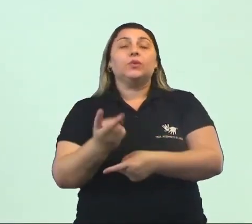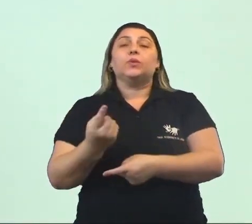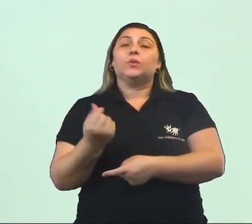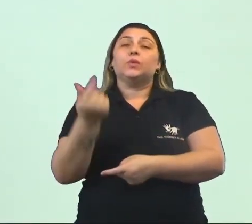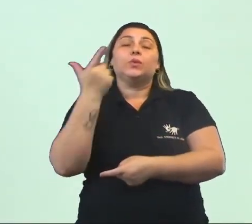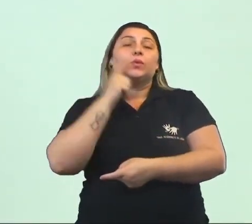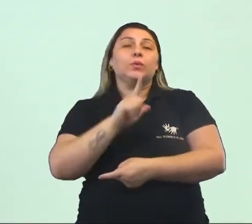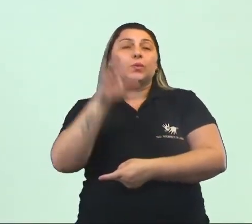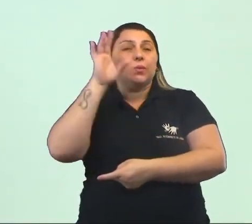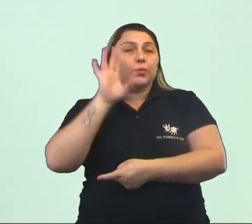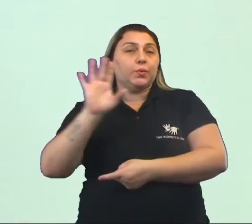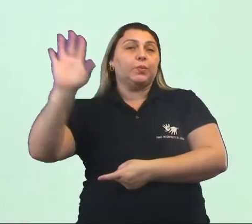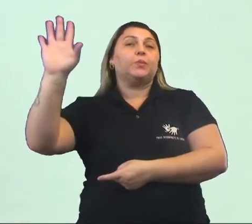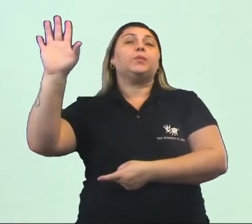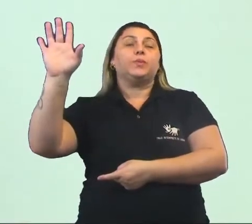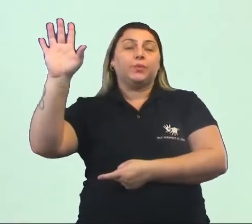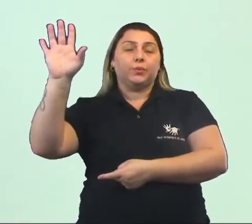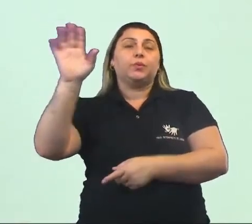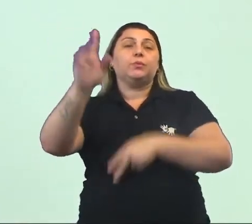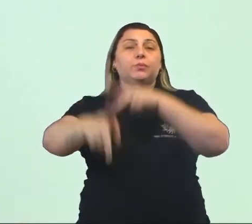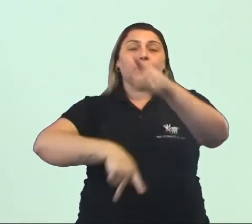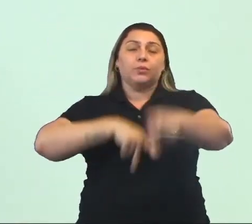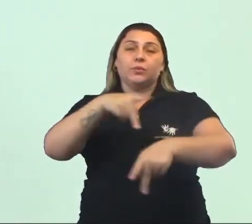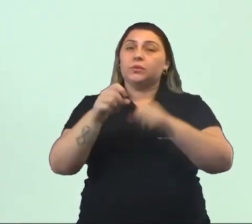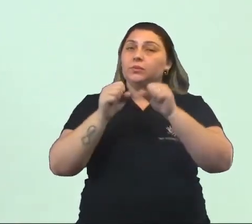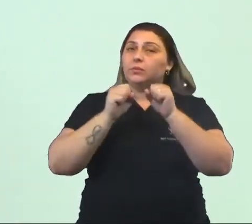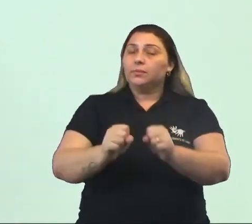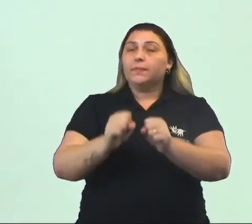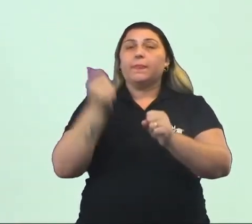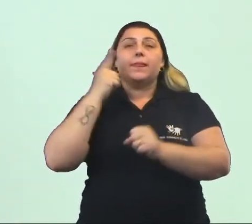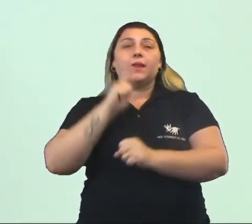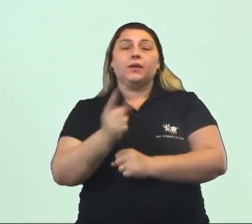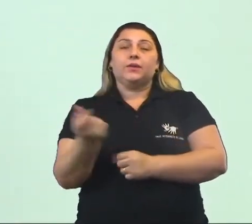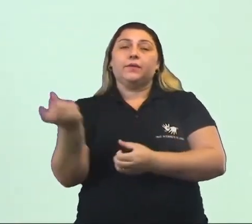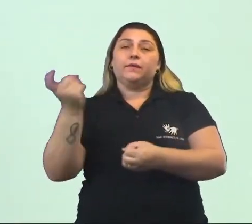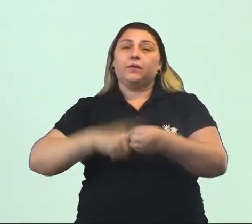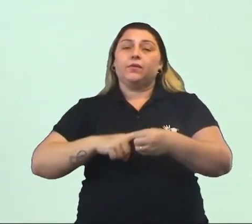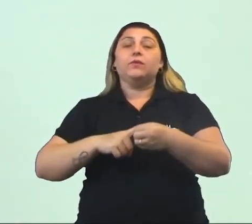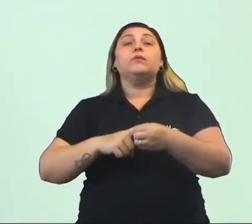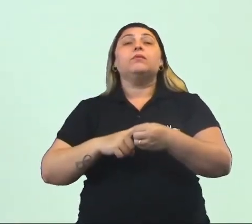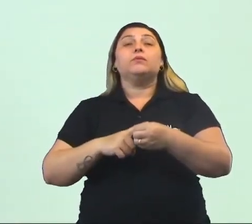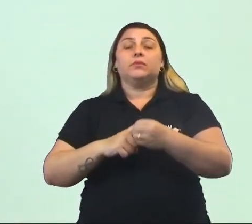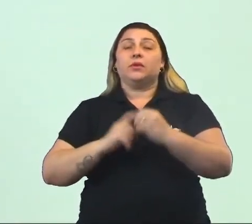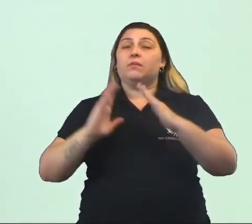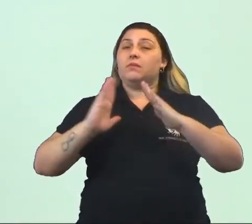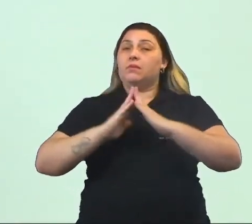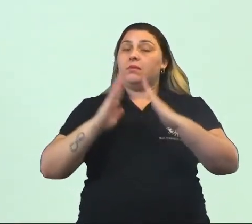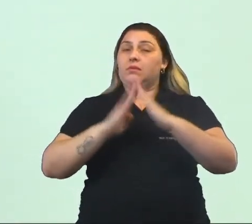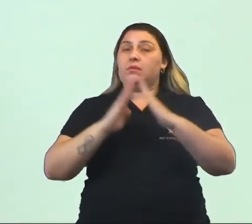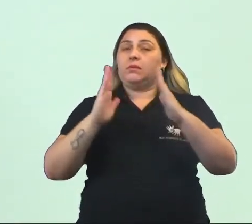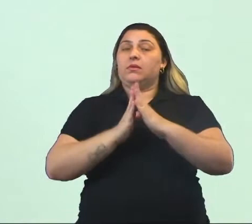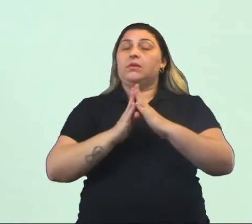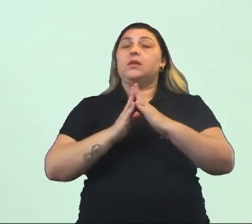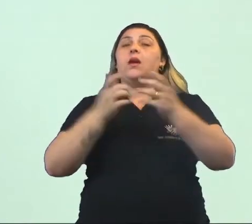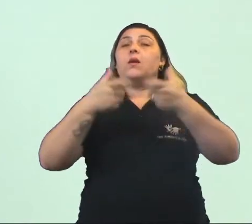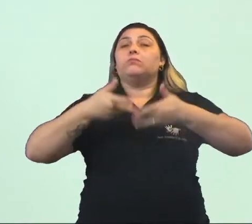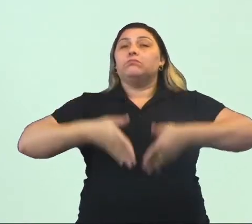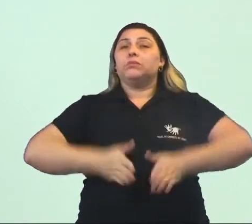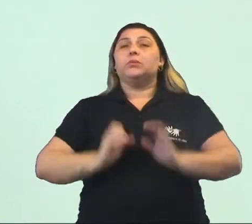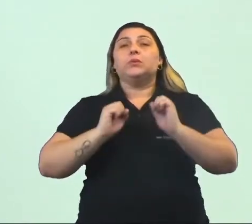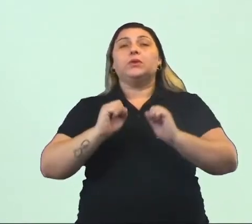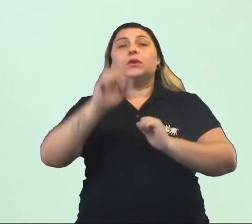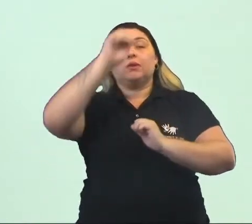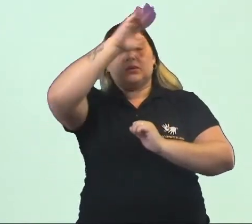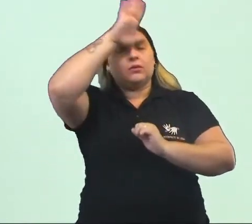dinheiro, um sonho, um dourado, para a população poder ganhar dinheiro e voltar para a sua terra, então, ali, poderia ser na